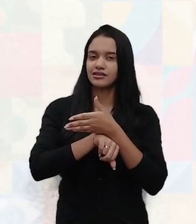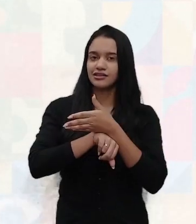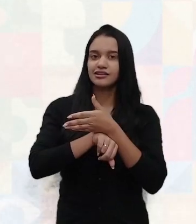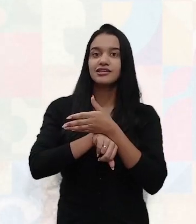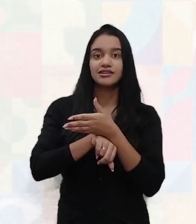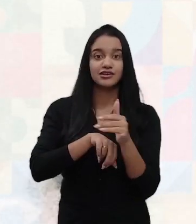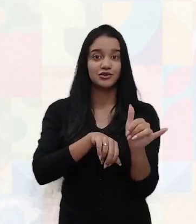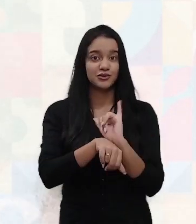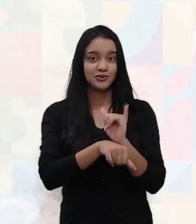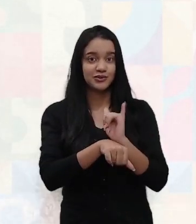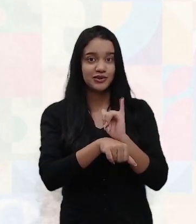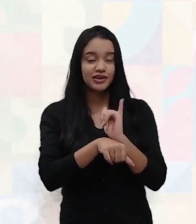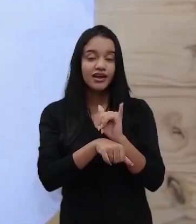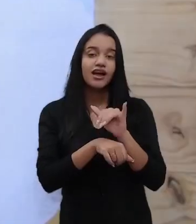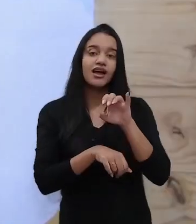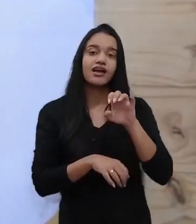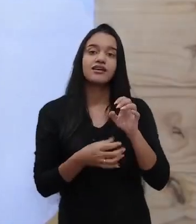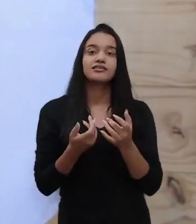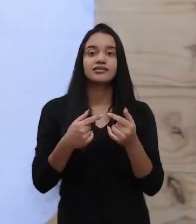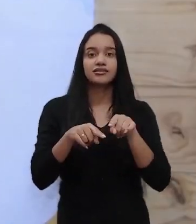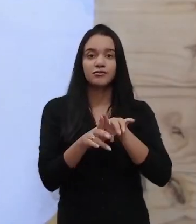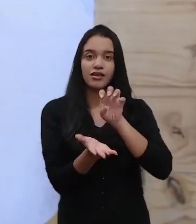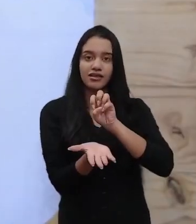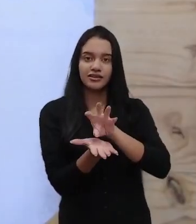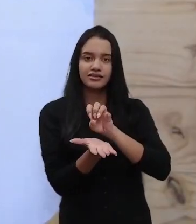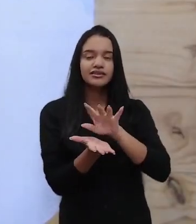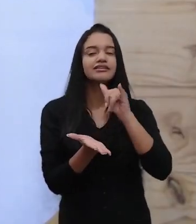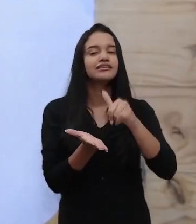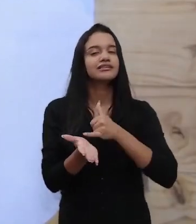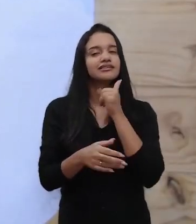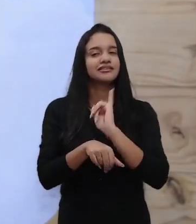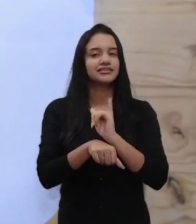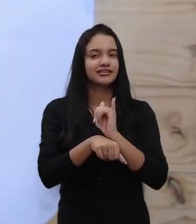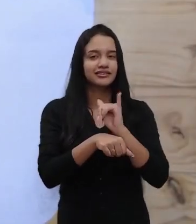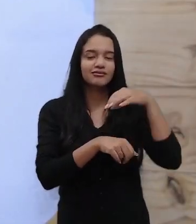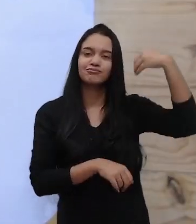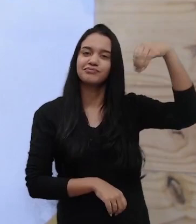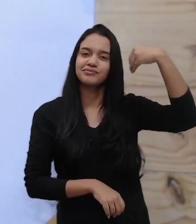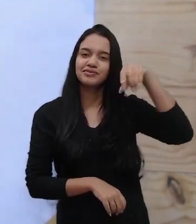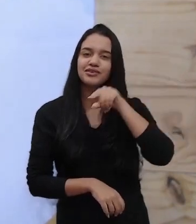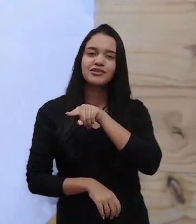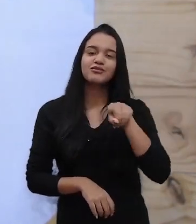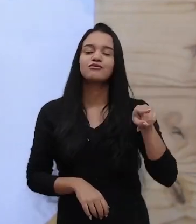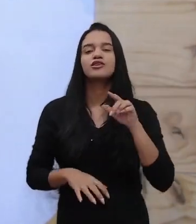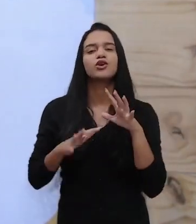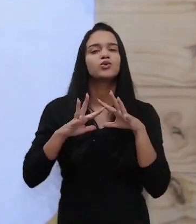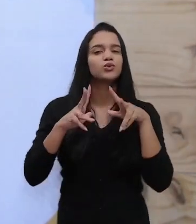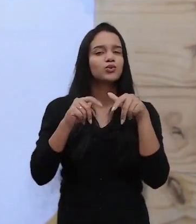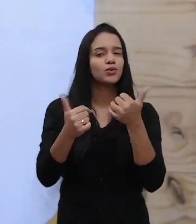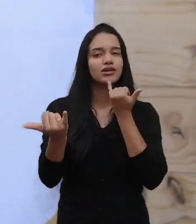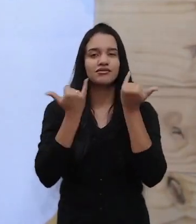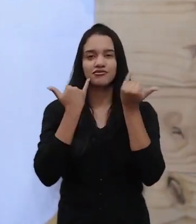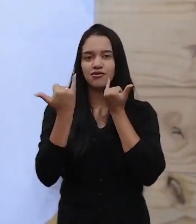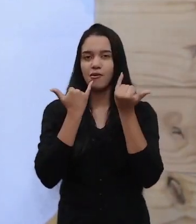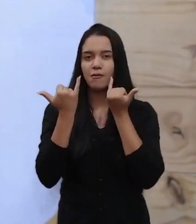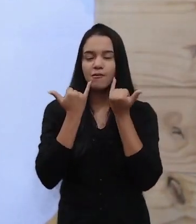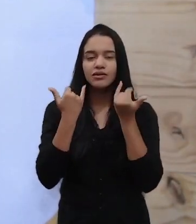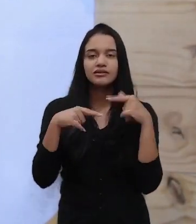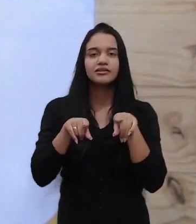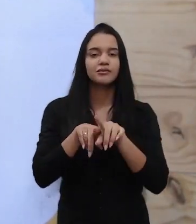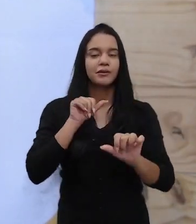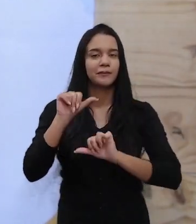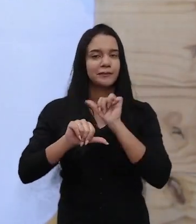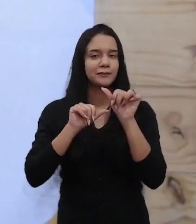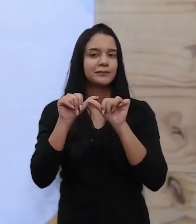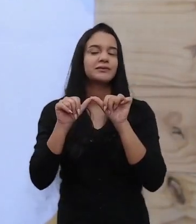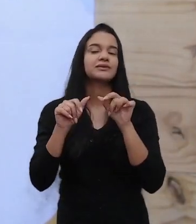canal no YouTube Educa.pe e se inscrevam, ativem o sininho para que você possa receber todas as informações e atualizações